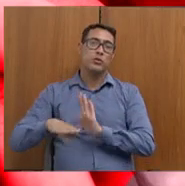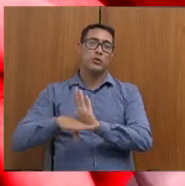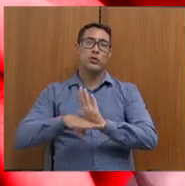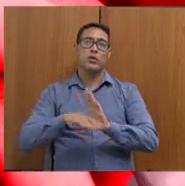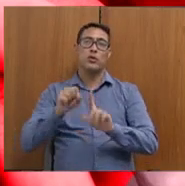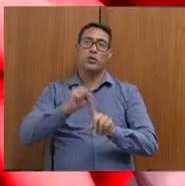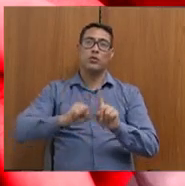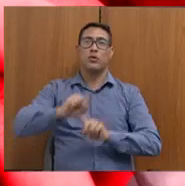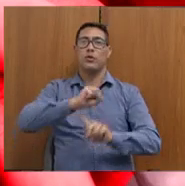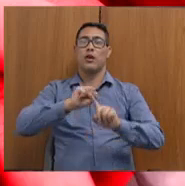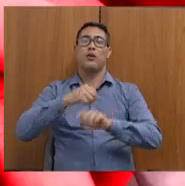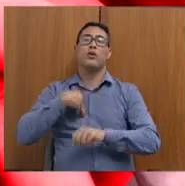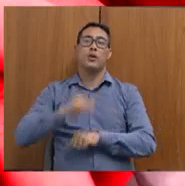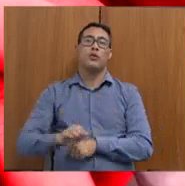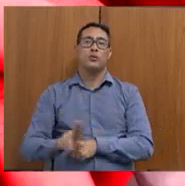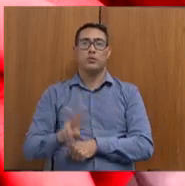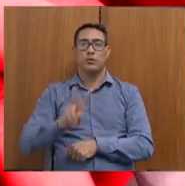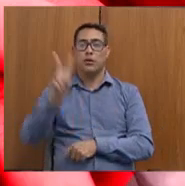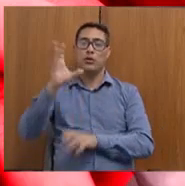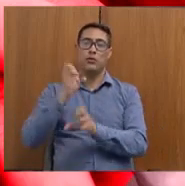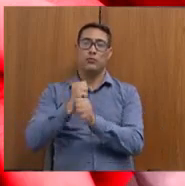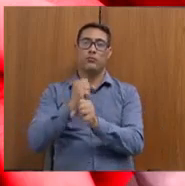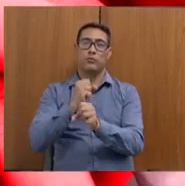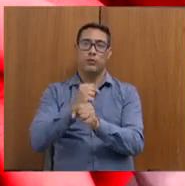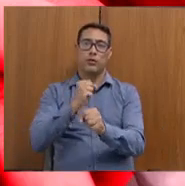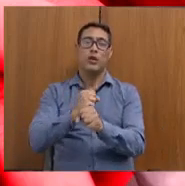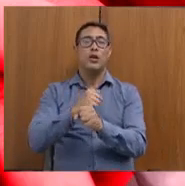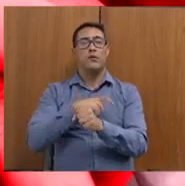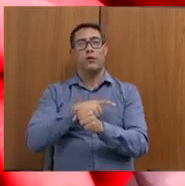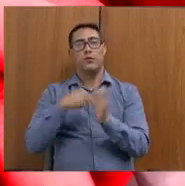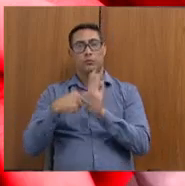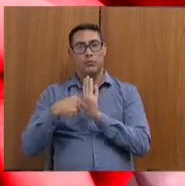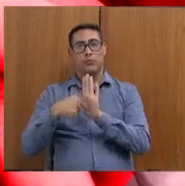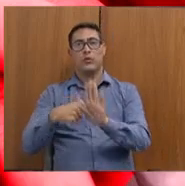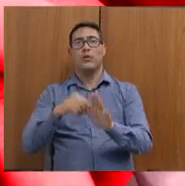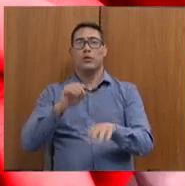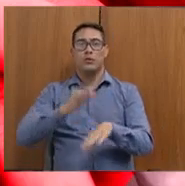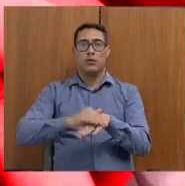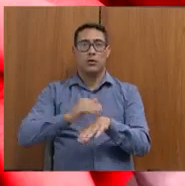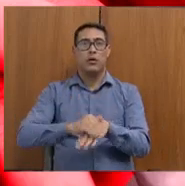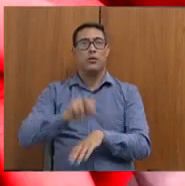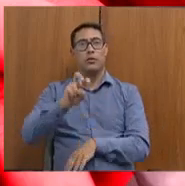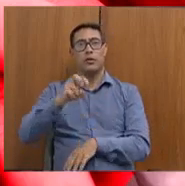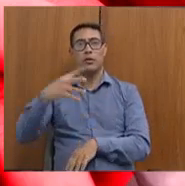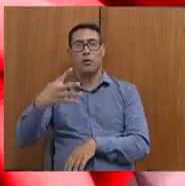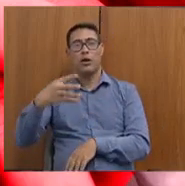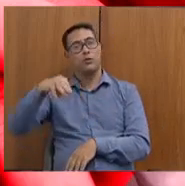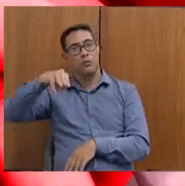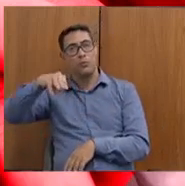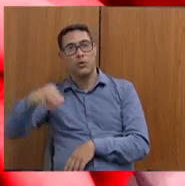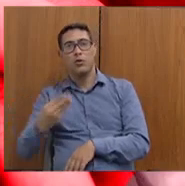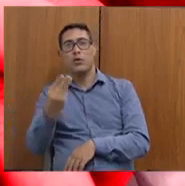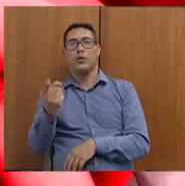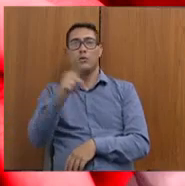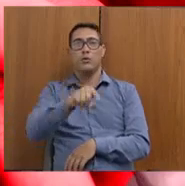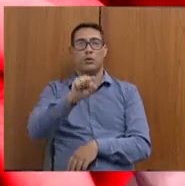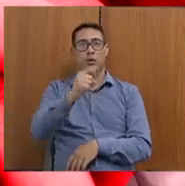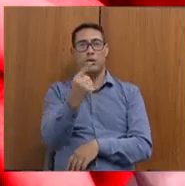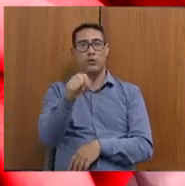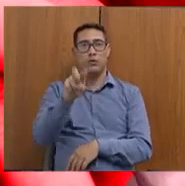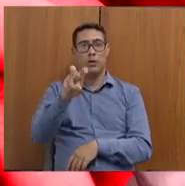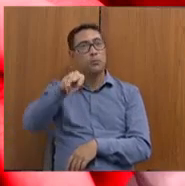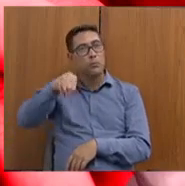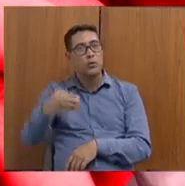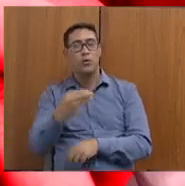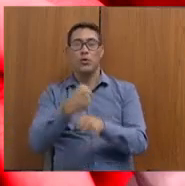Os valores e bases de cálculos foram atualizados, aumentando o repasse de R$ 54 milhões para R$ 81,5 milhões ao ano.